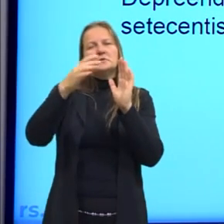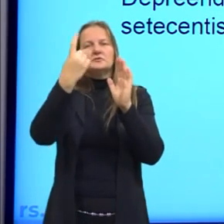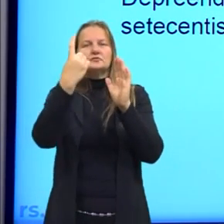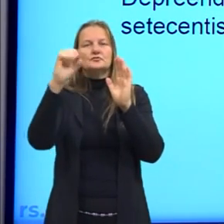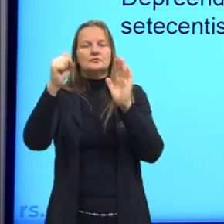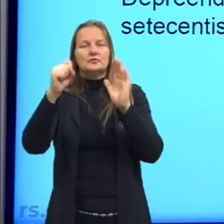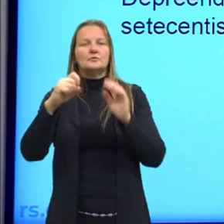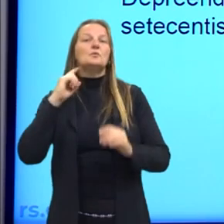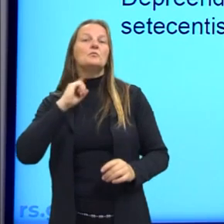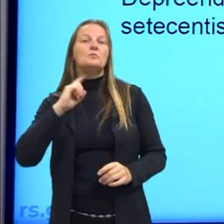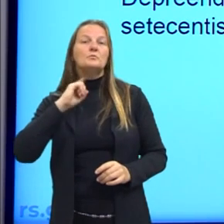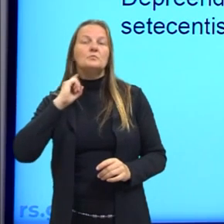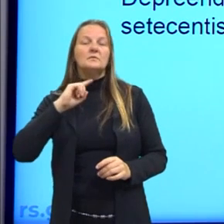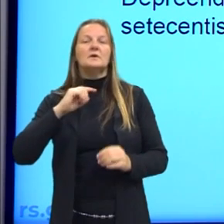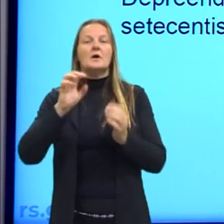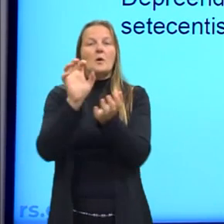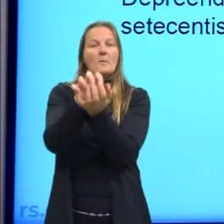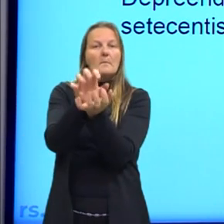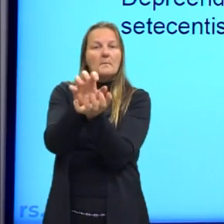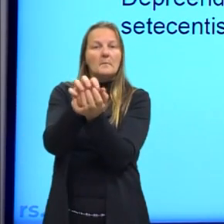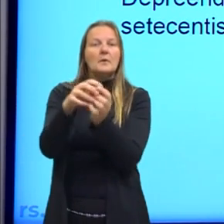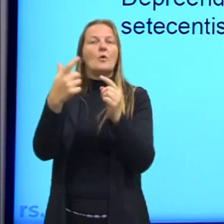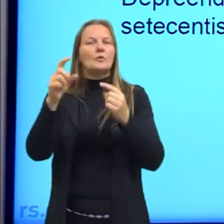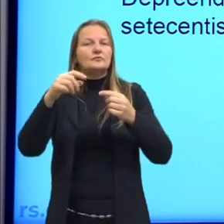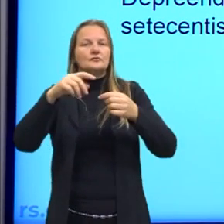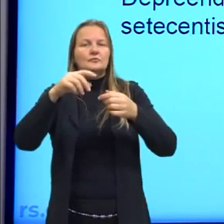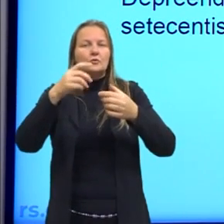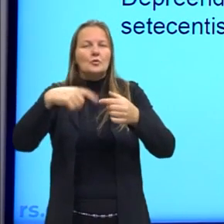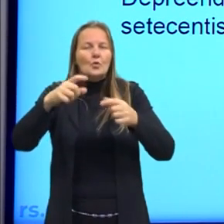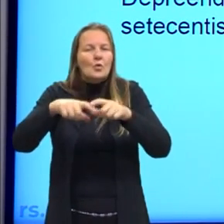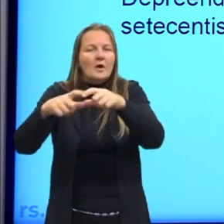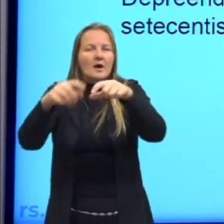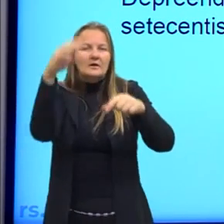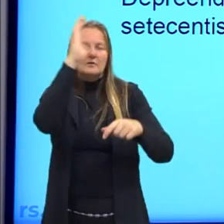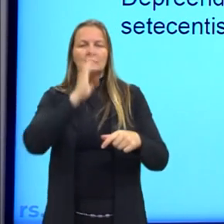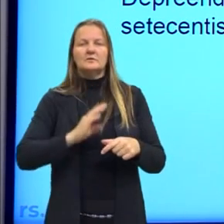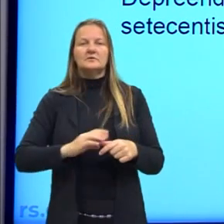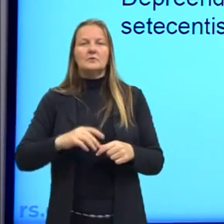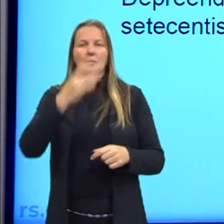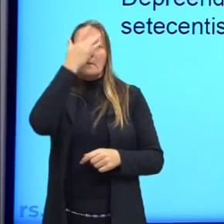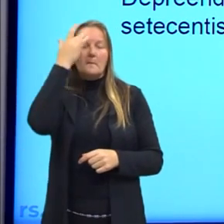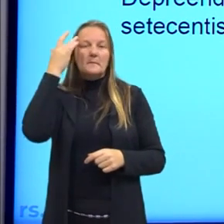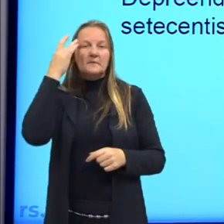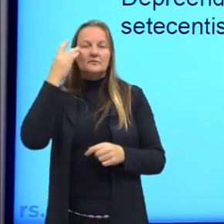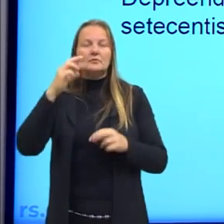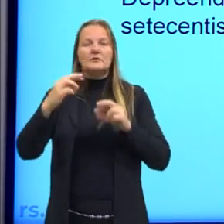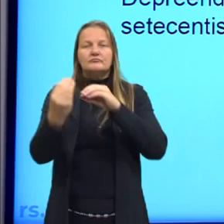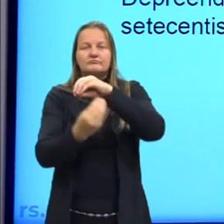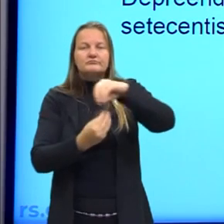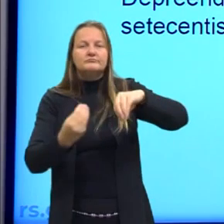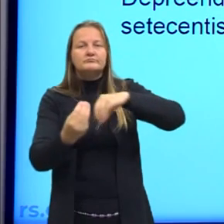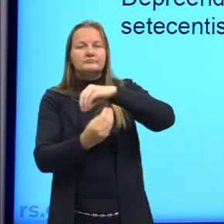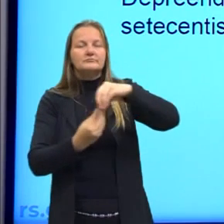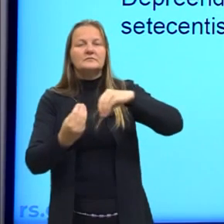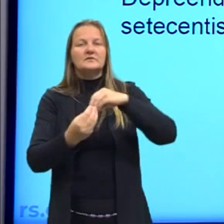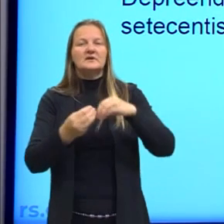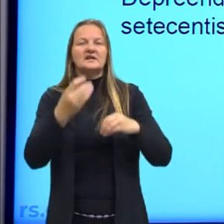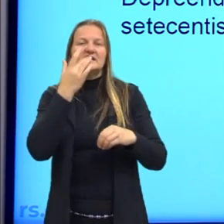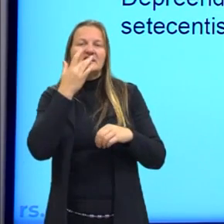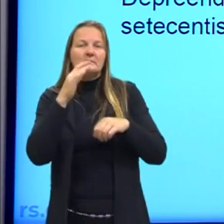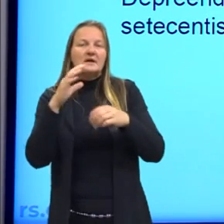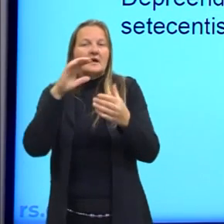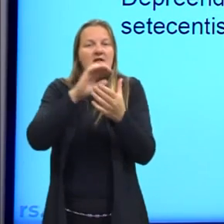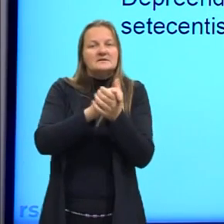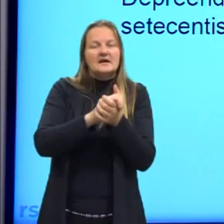Minas Gerais, Pernambuco e outras partes do Brasil, as pessoas de origem mista e até pessoas brancas